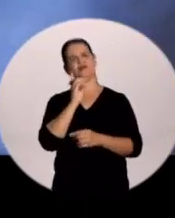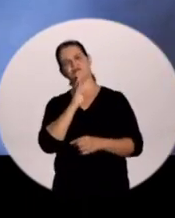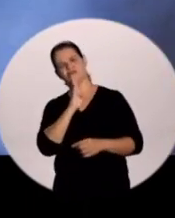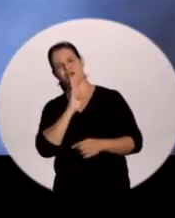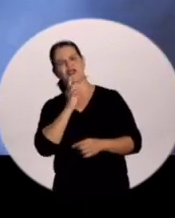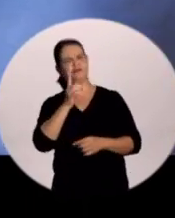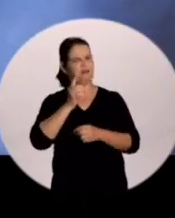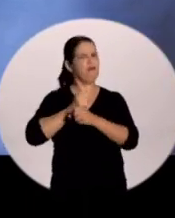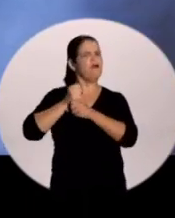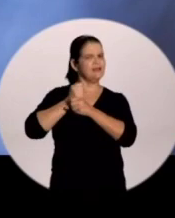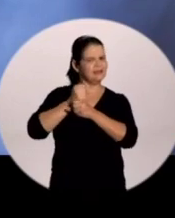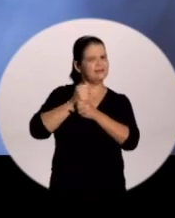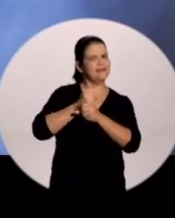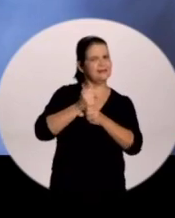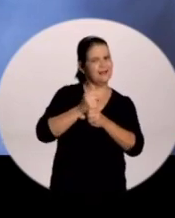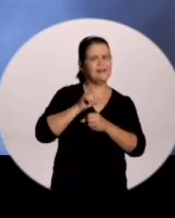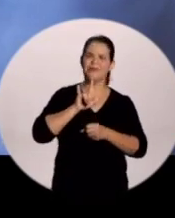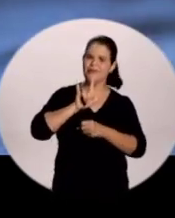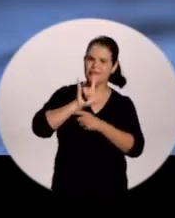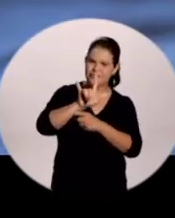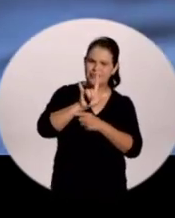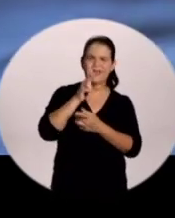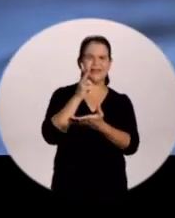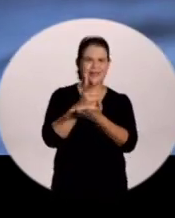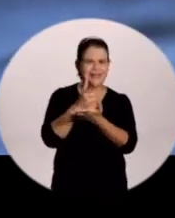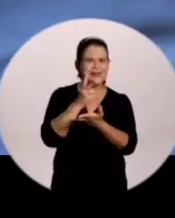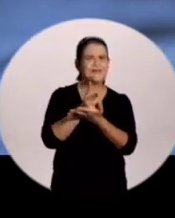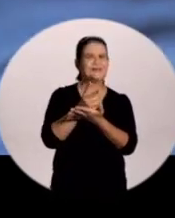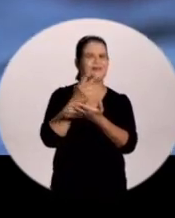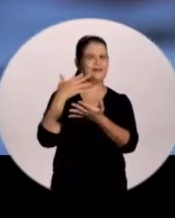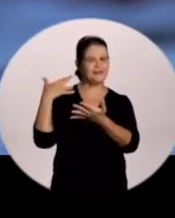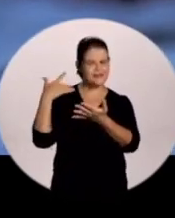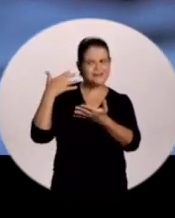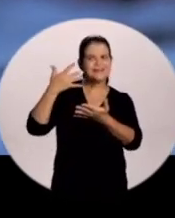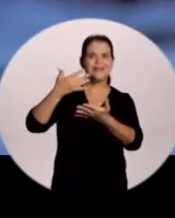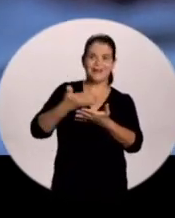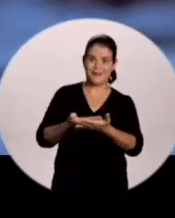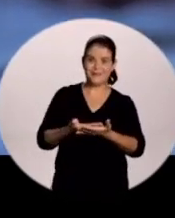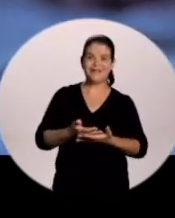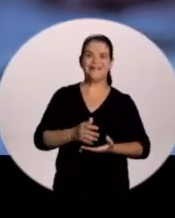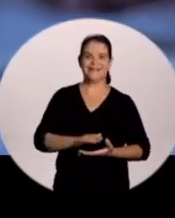Nem parece que eu já te conheço há tanto tempo E que eu já te amo desde sempre